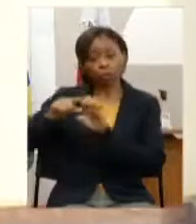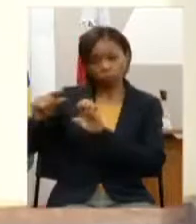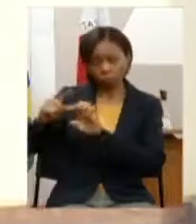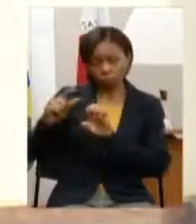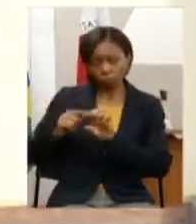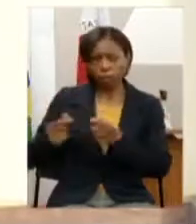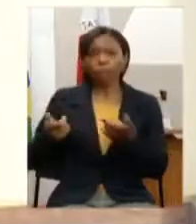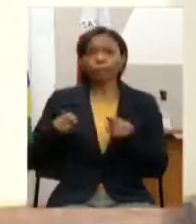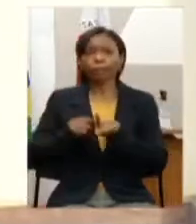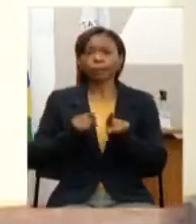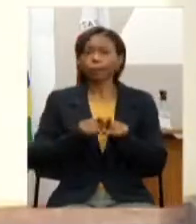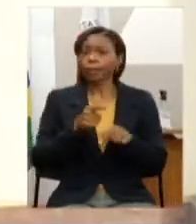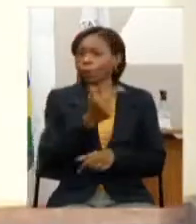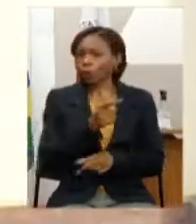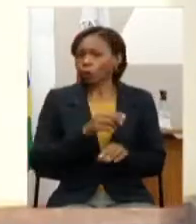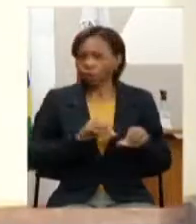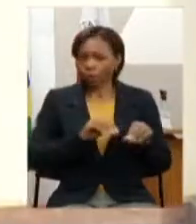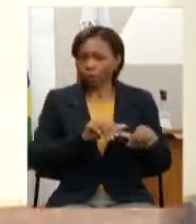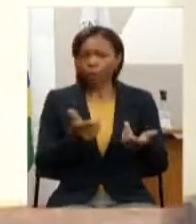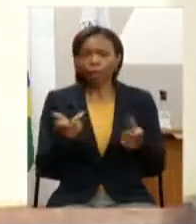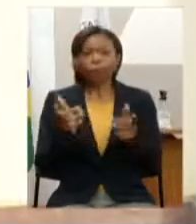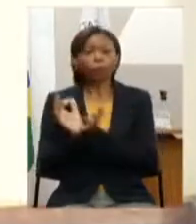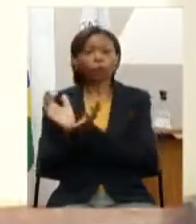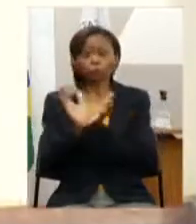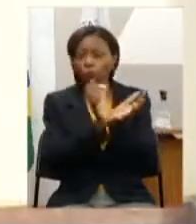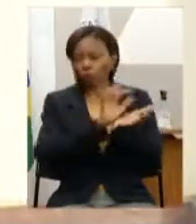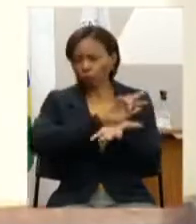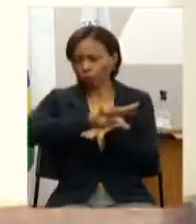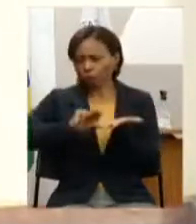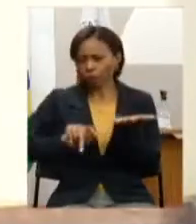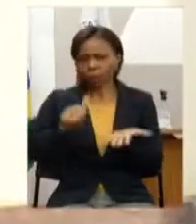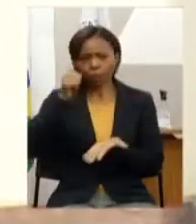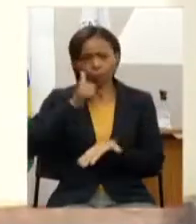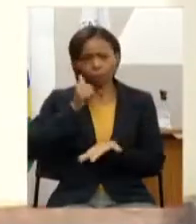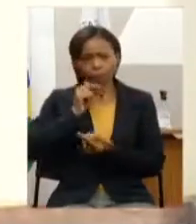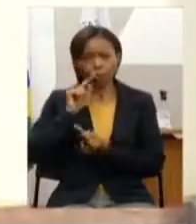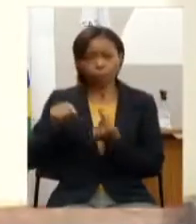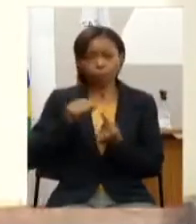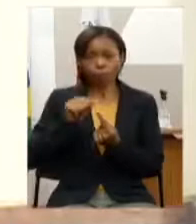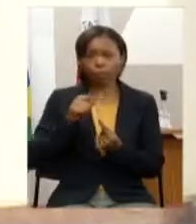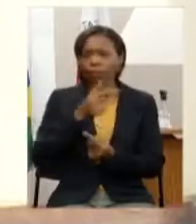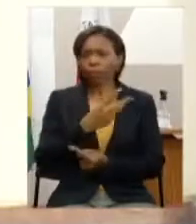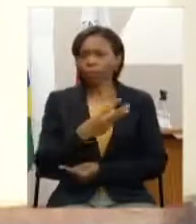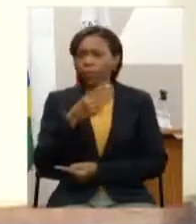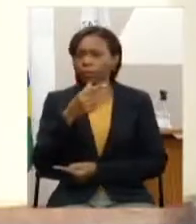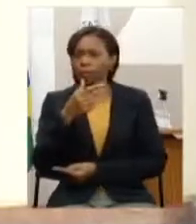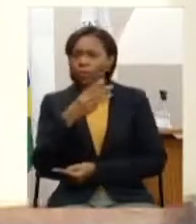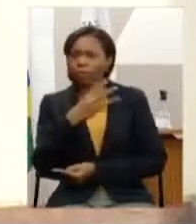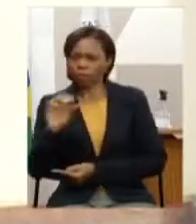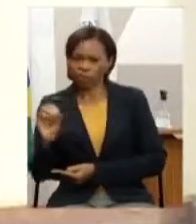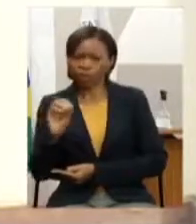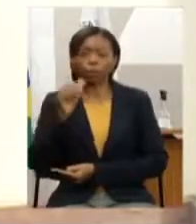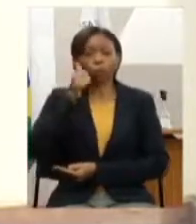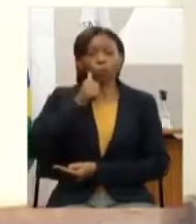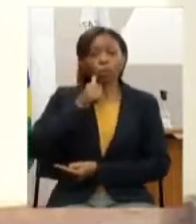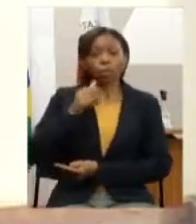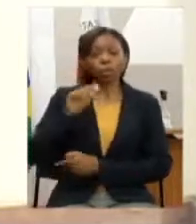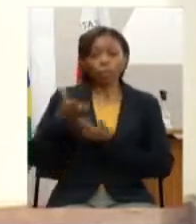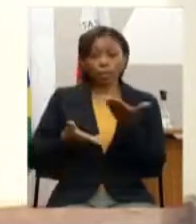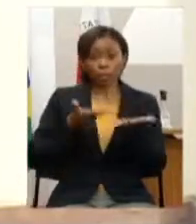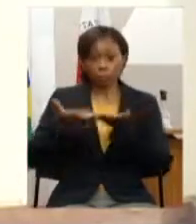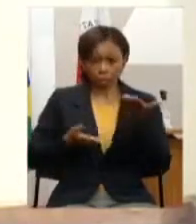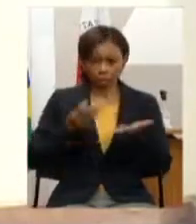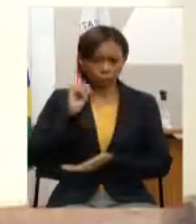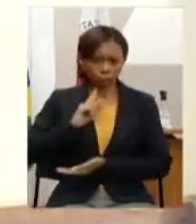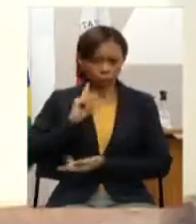terra mulheres atingidas por barragens e por ganho de empreendimento como meta de 300 mulheres atendidas no Estado no